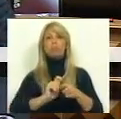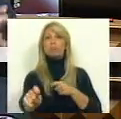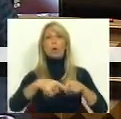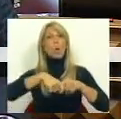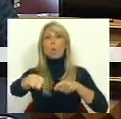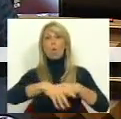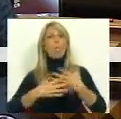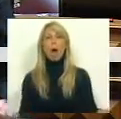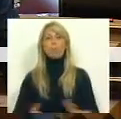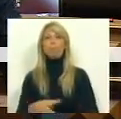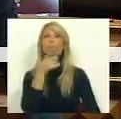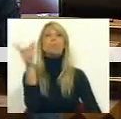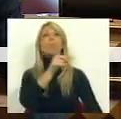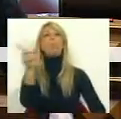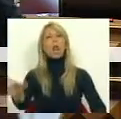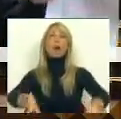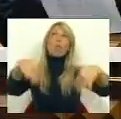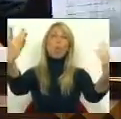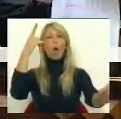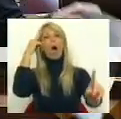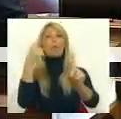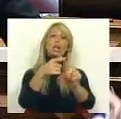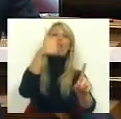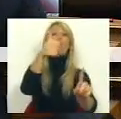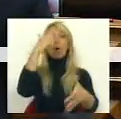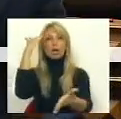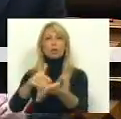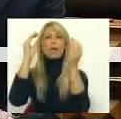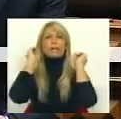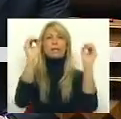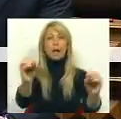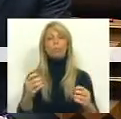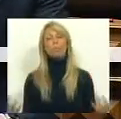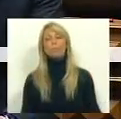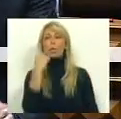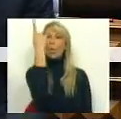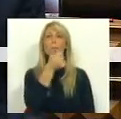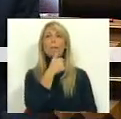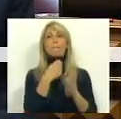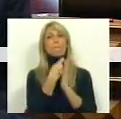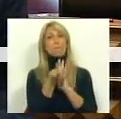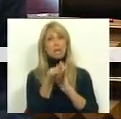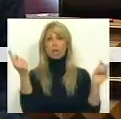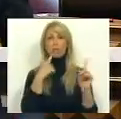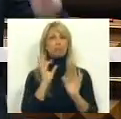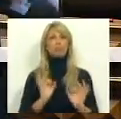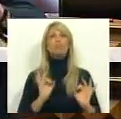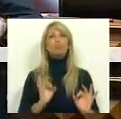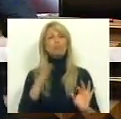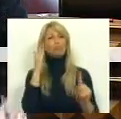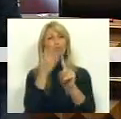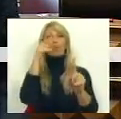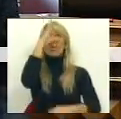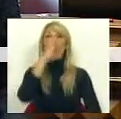Palavras cheias de boas intenções que se reduzem a zero. Agora, vamos a uma medida concreta deste Governo que